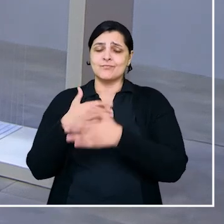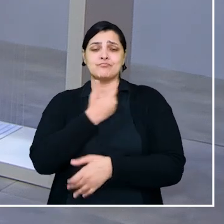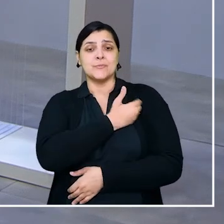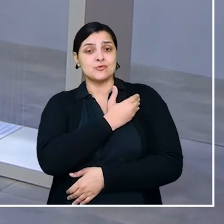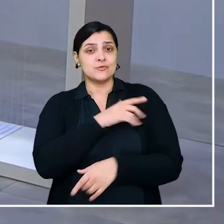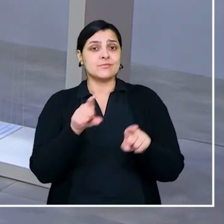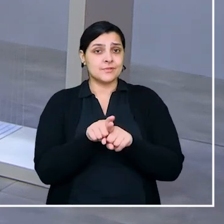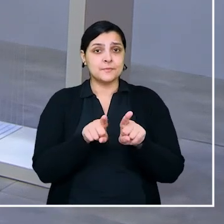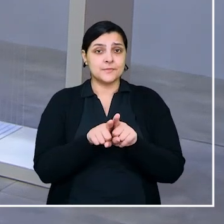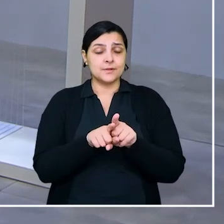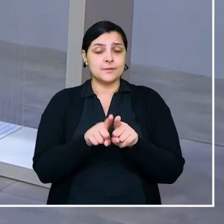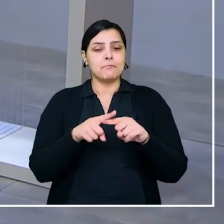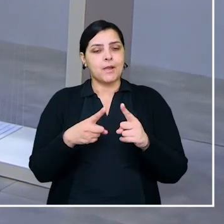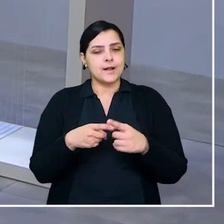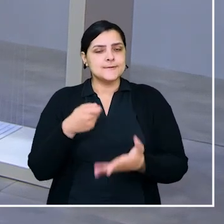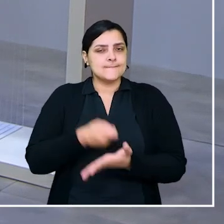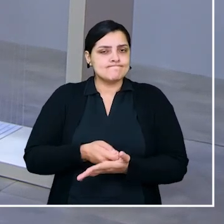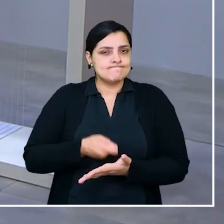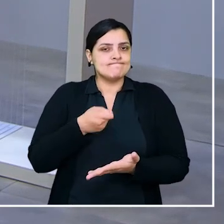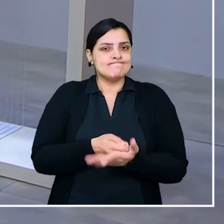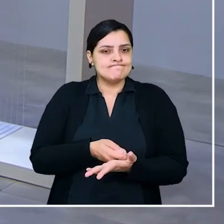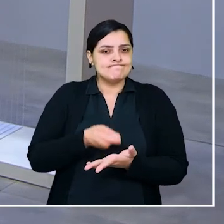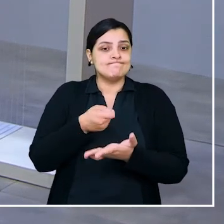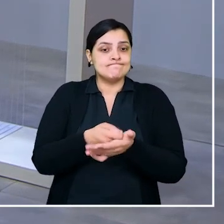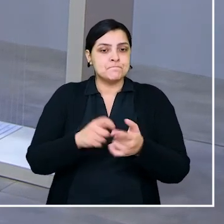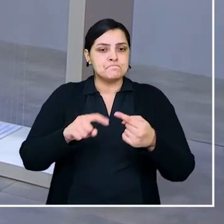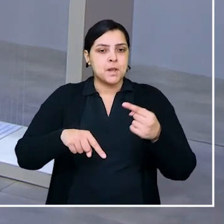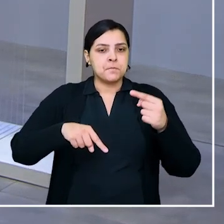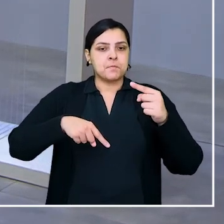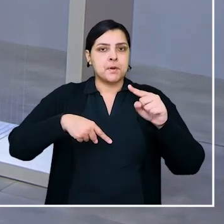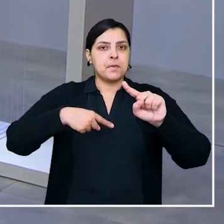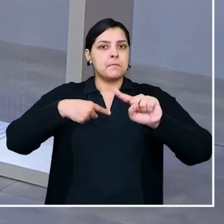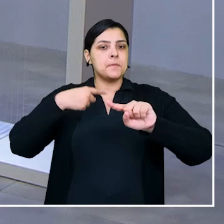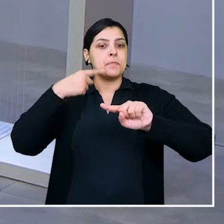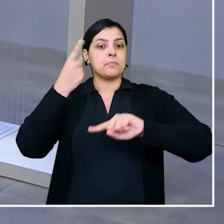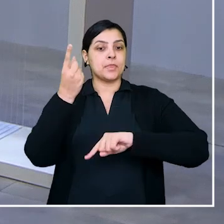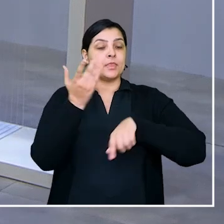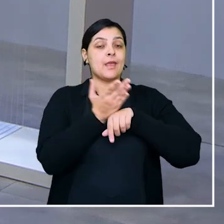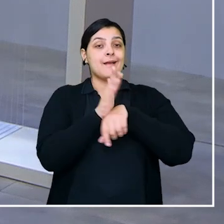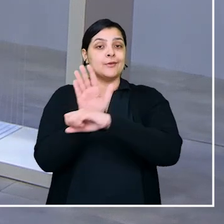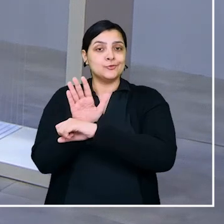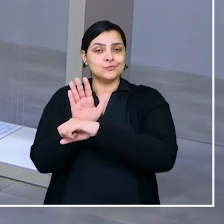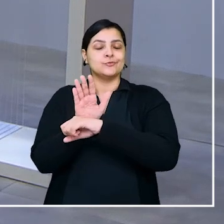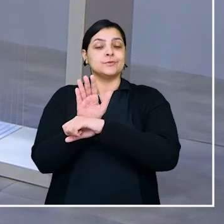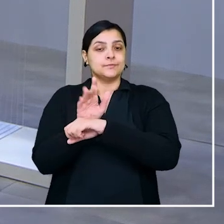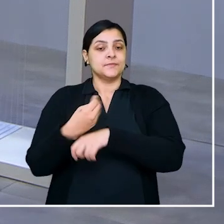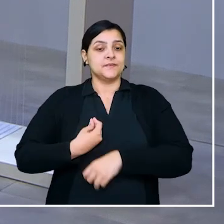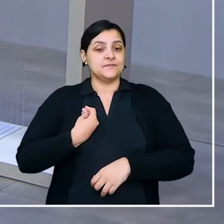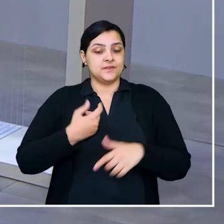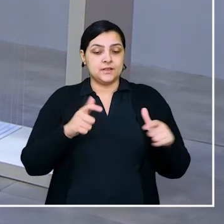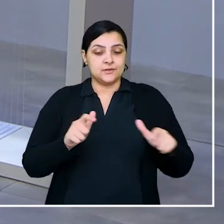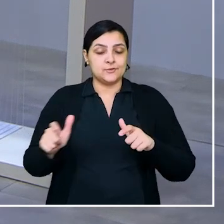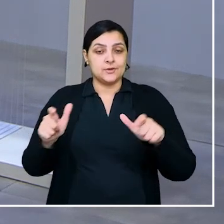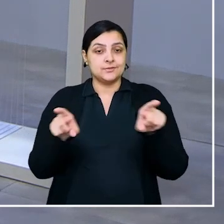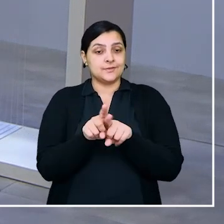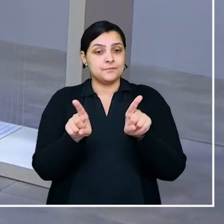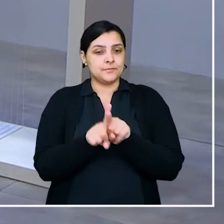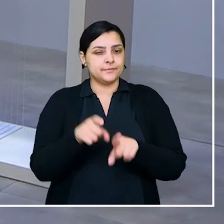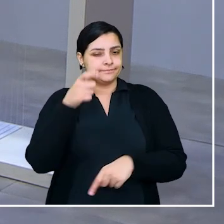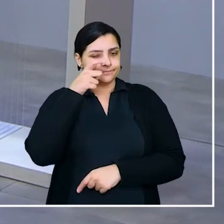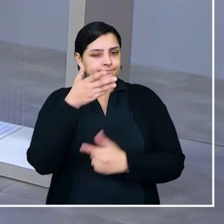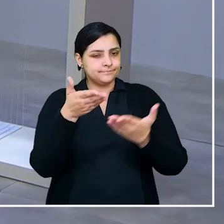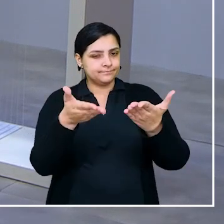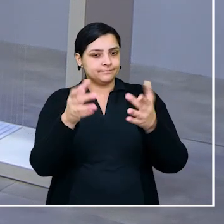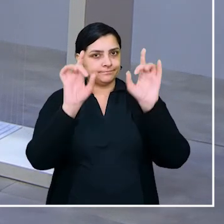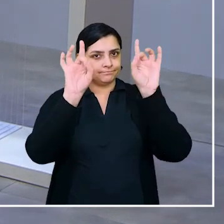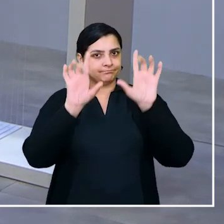de preconceito, mas com resiliência fazem o negócio prosperar. E o melhor, ajudam a transformar realidades locais. Vamos assistir